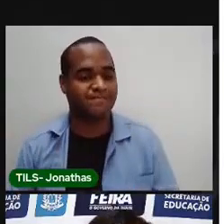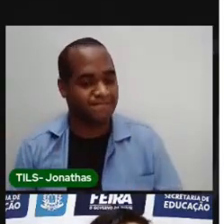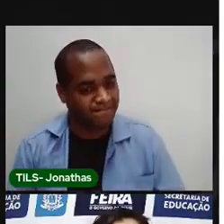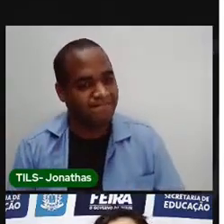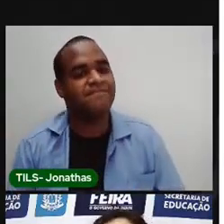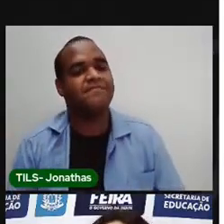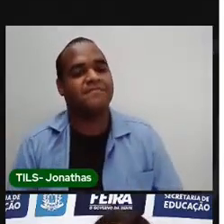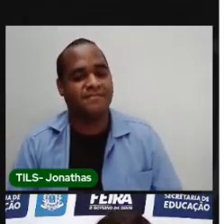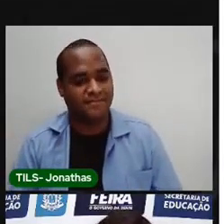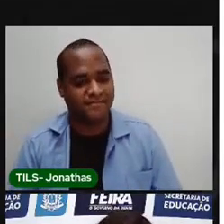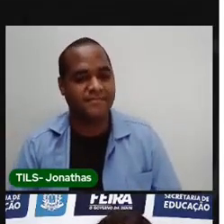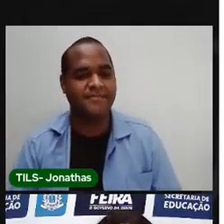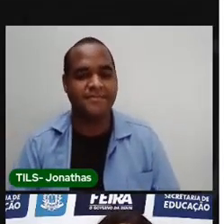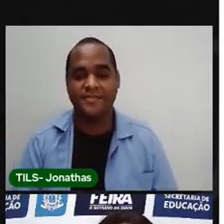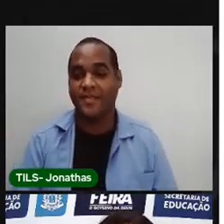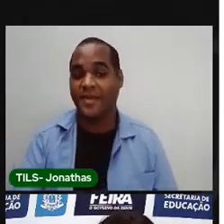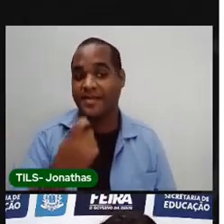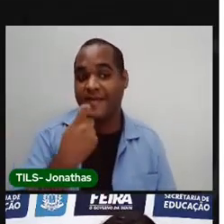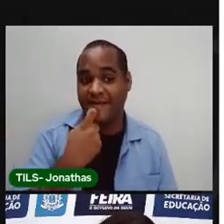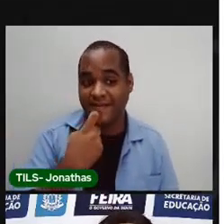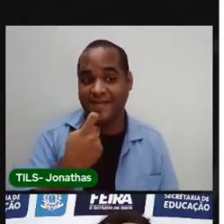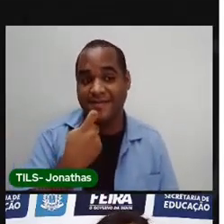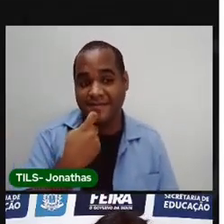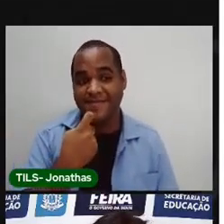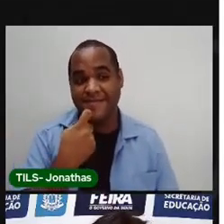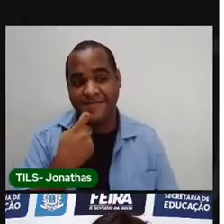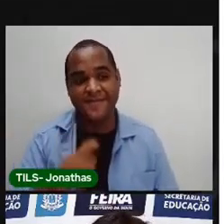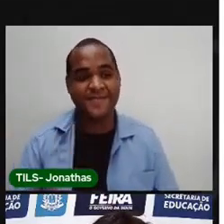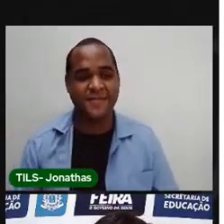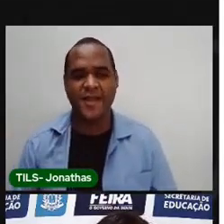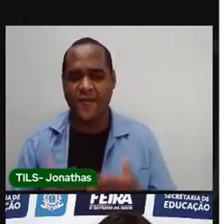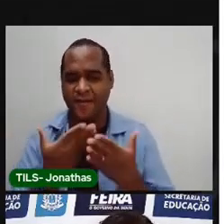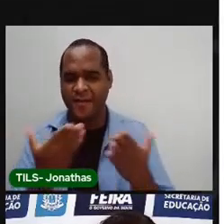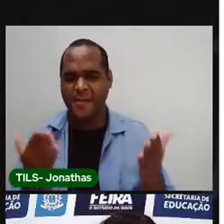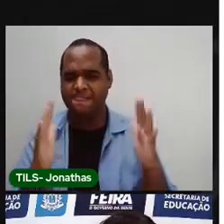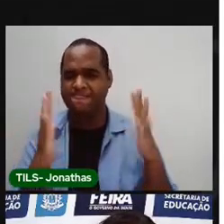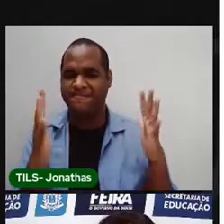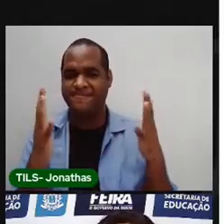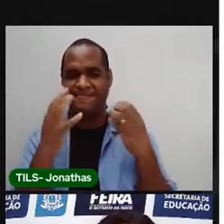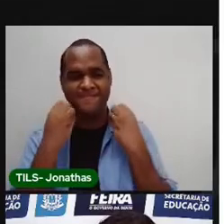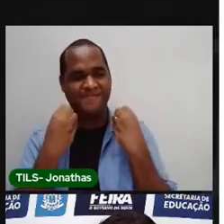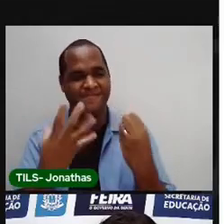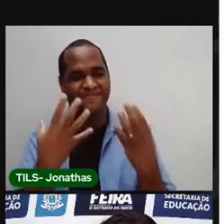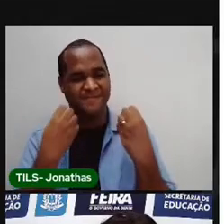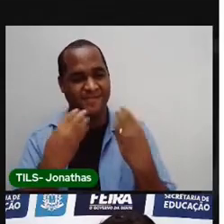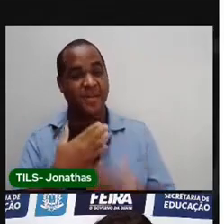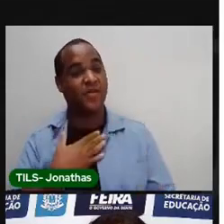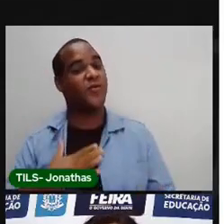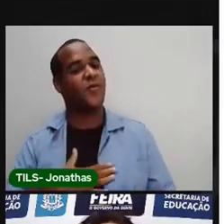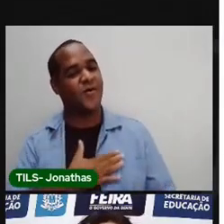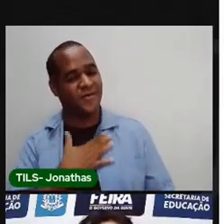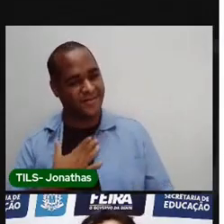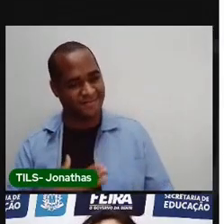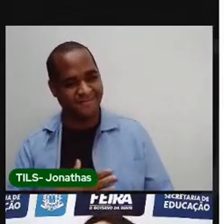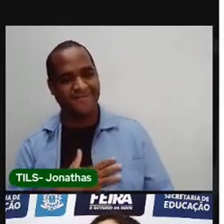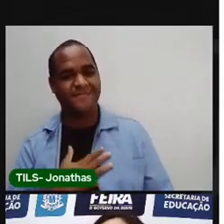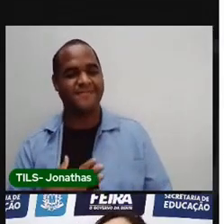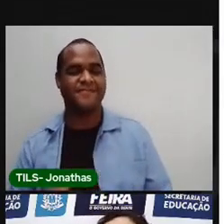Isso. Sexta-feira. Vocês estão de parabéns. Estou gostando de ver.